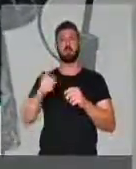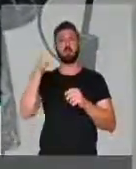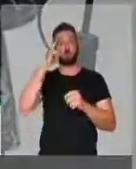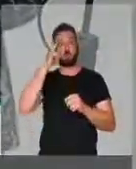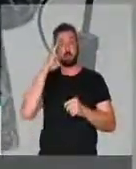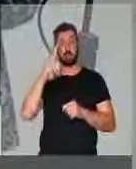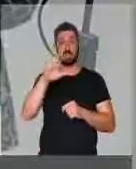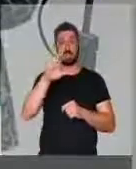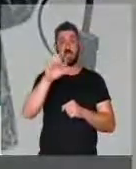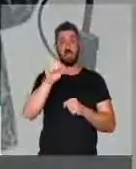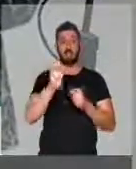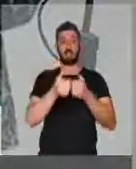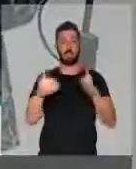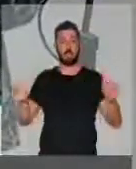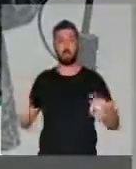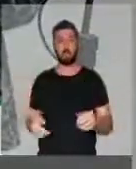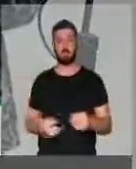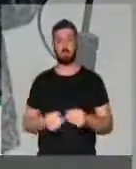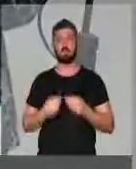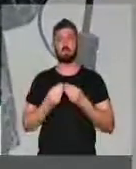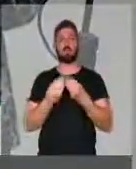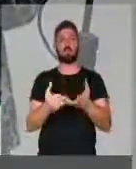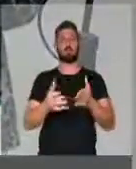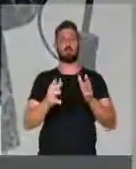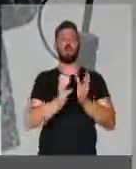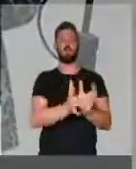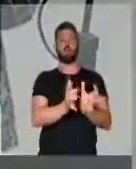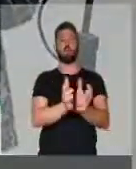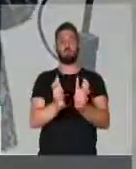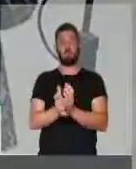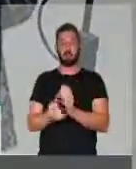18 horas, o CRAES é entregue à comunidade.